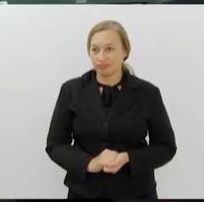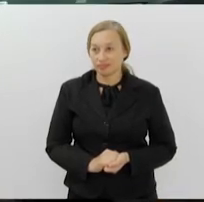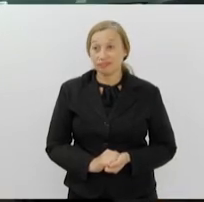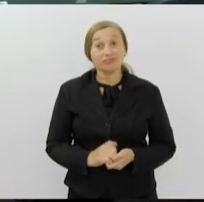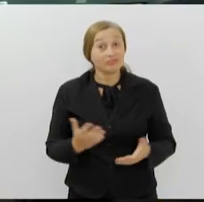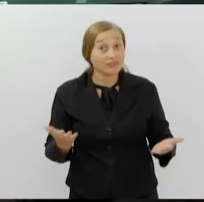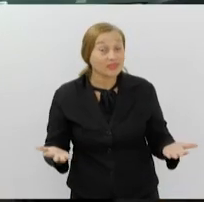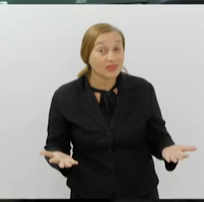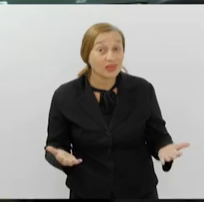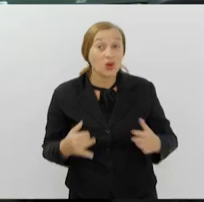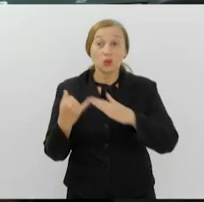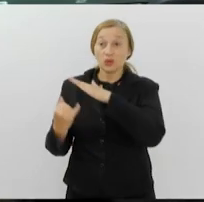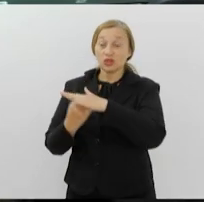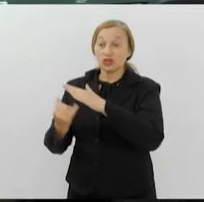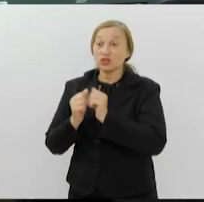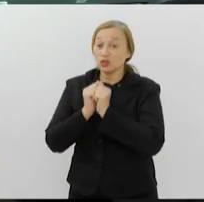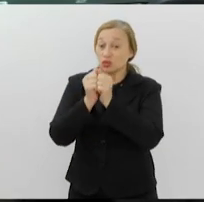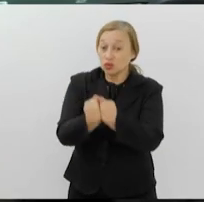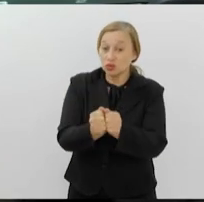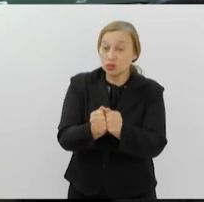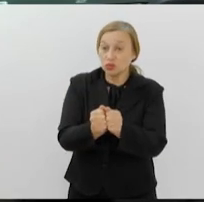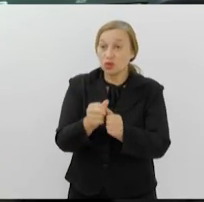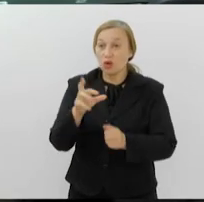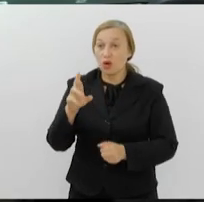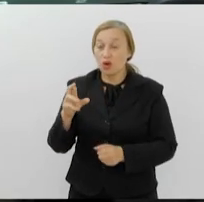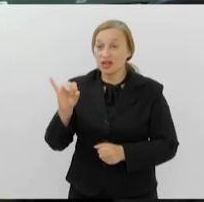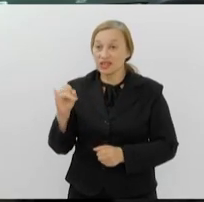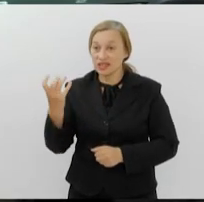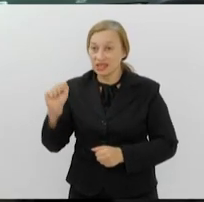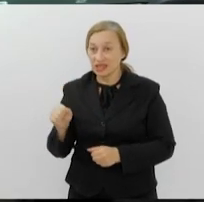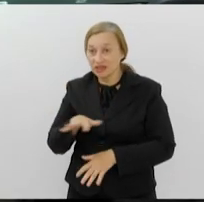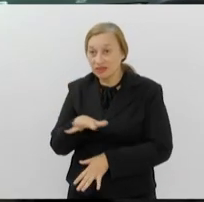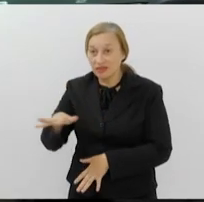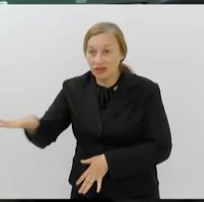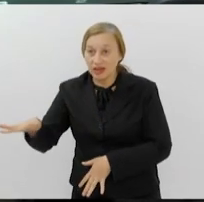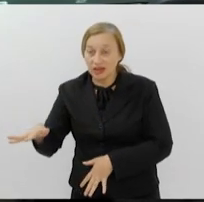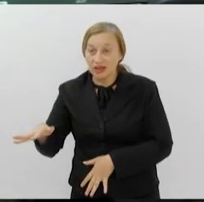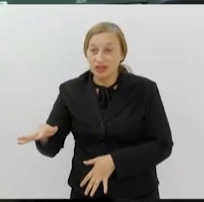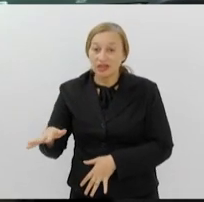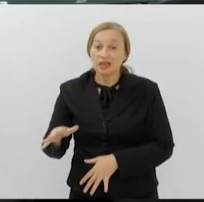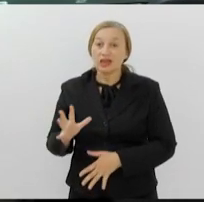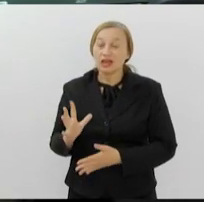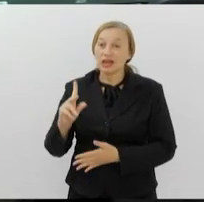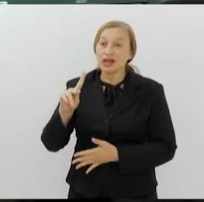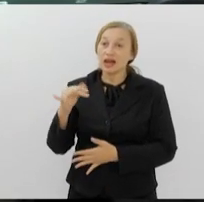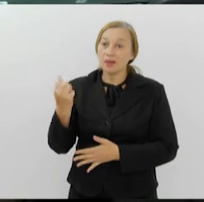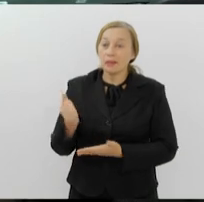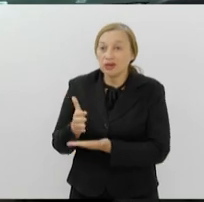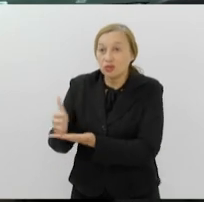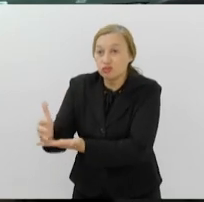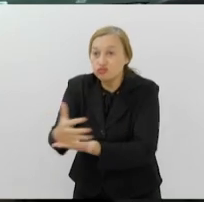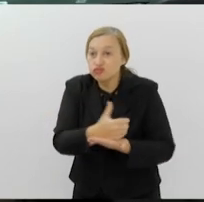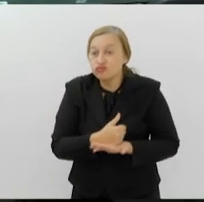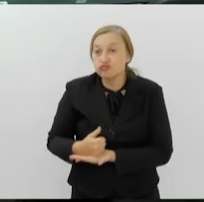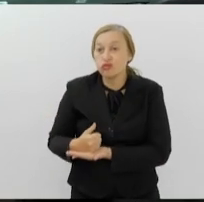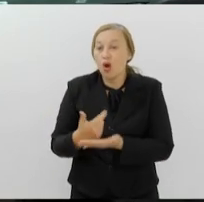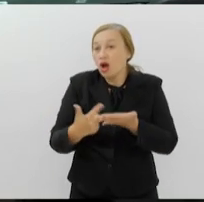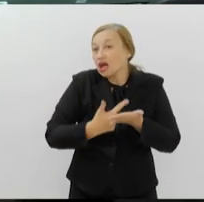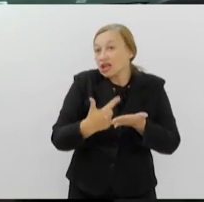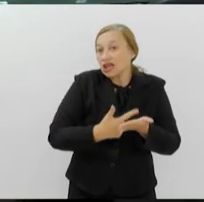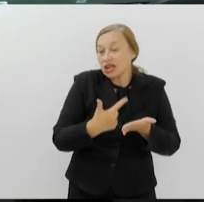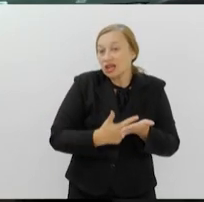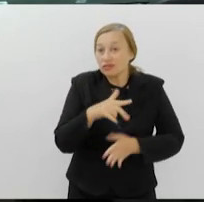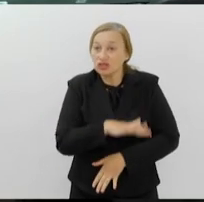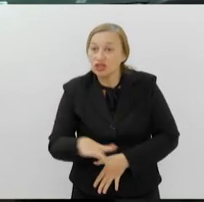O Instituto Tamo Junto Rocinha inicia na próxima semana uma campanha de arrecadação de livros infantis e brinquedos para